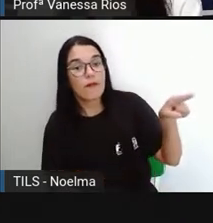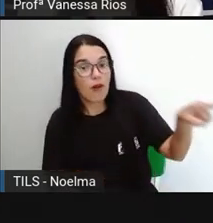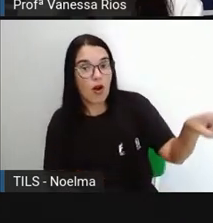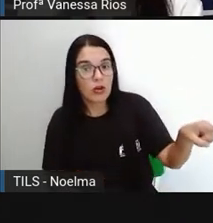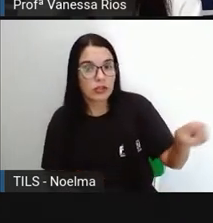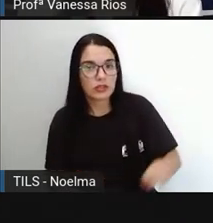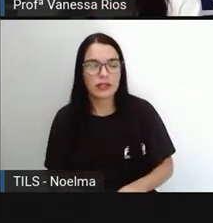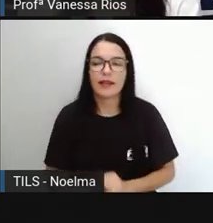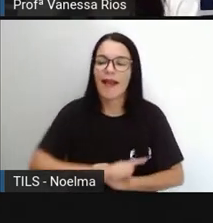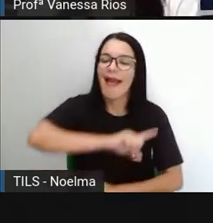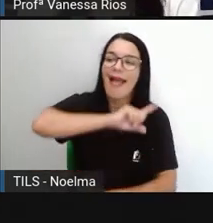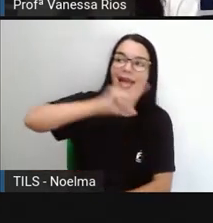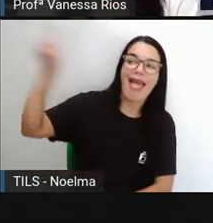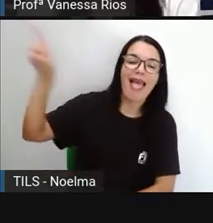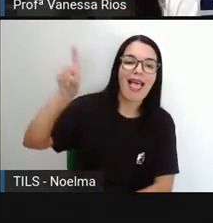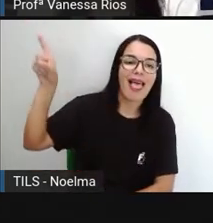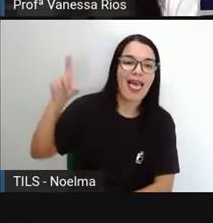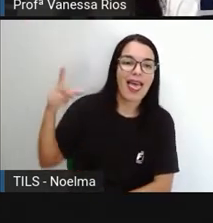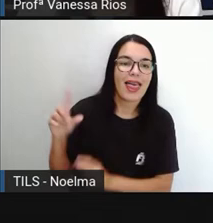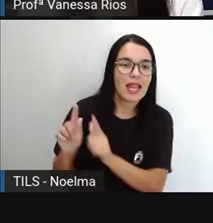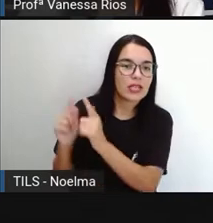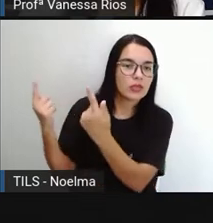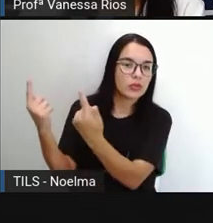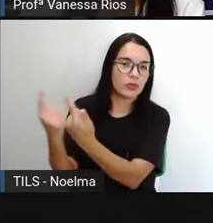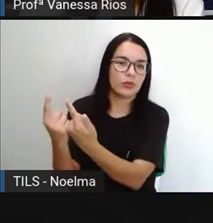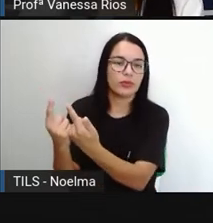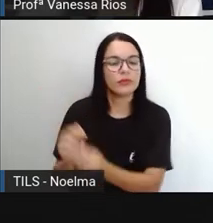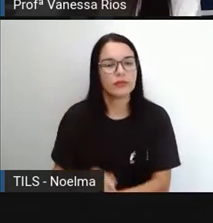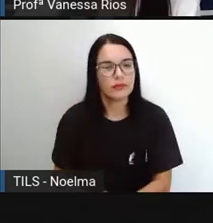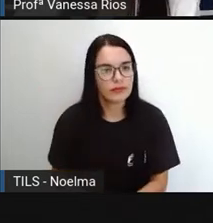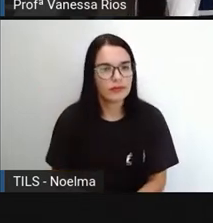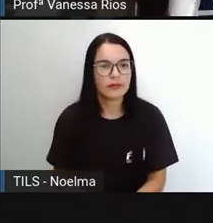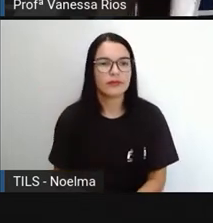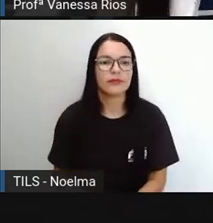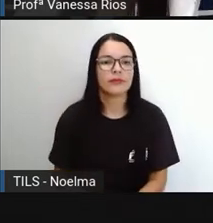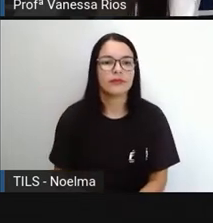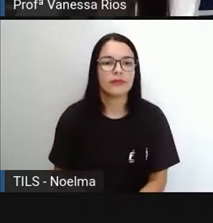plural, vós, e a terceira pessoa do plural, eles ou elas.